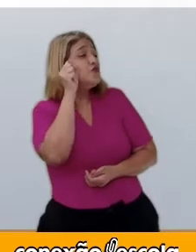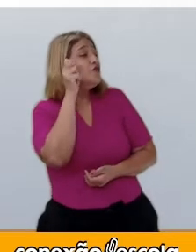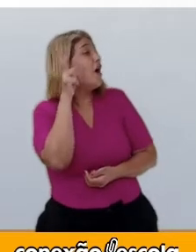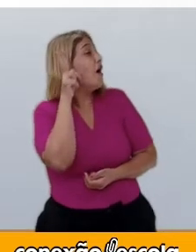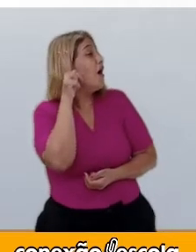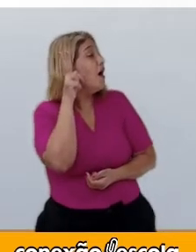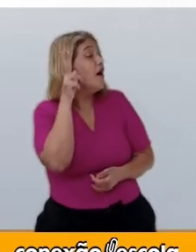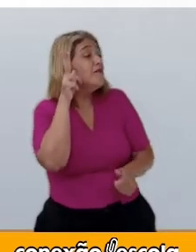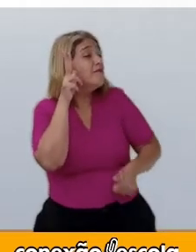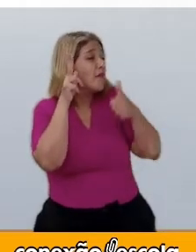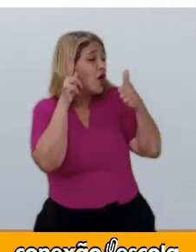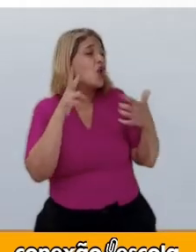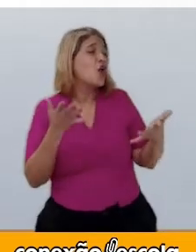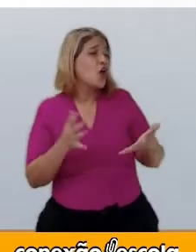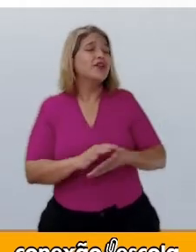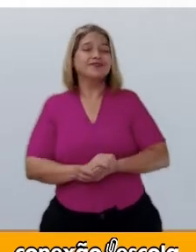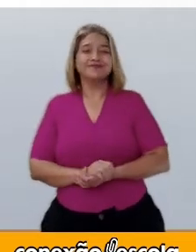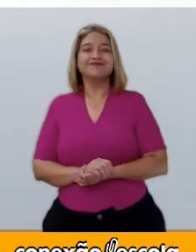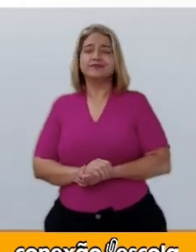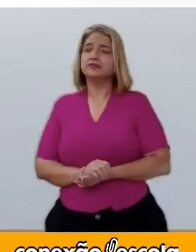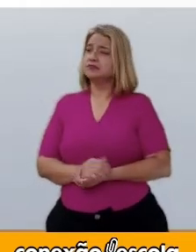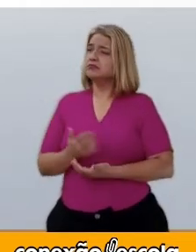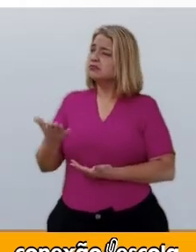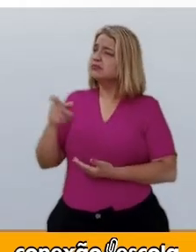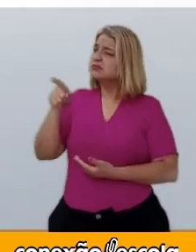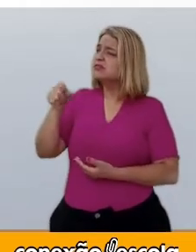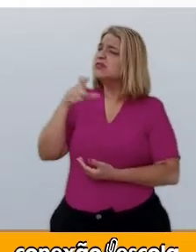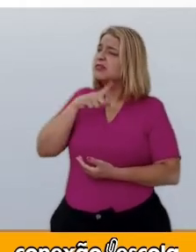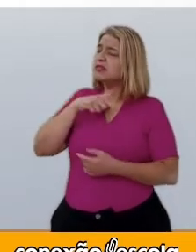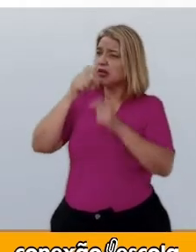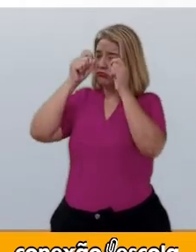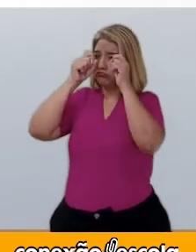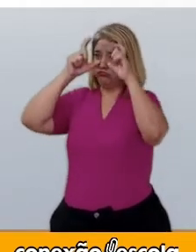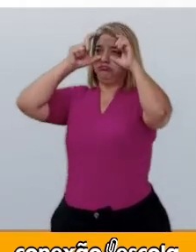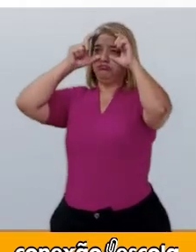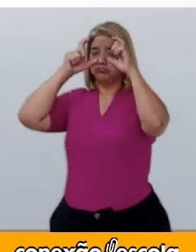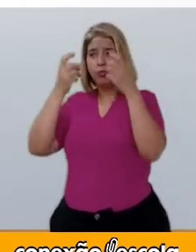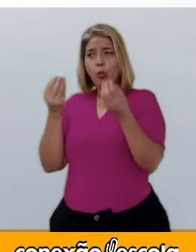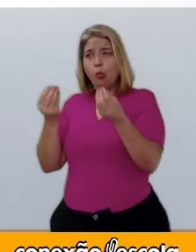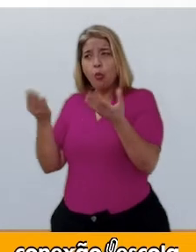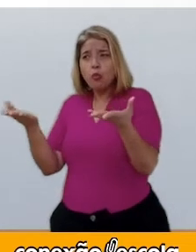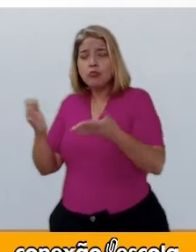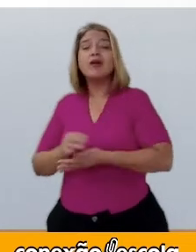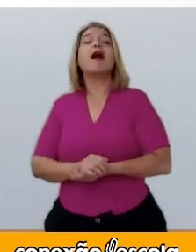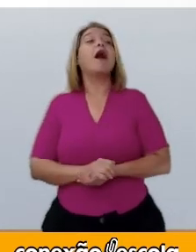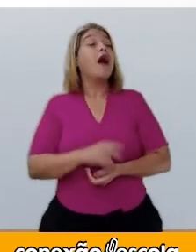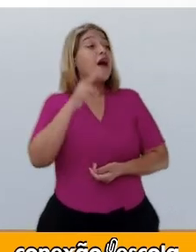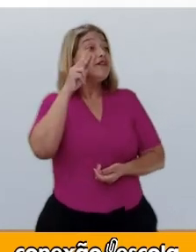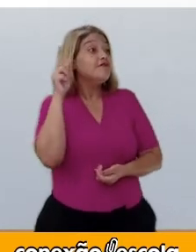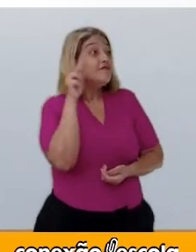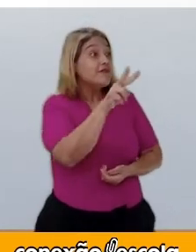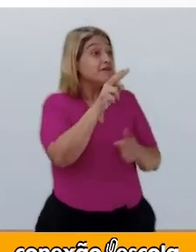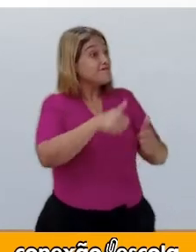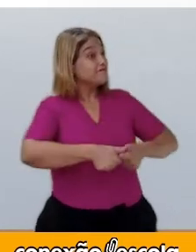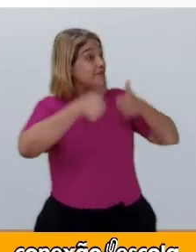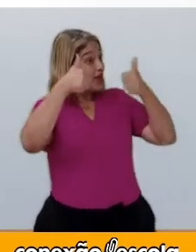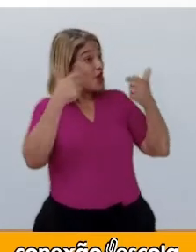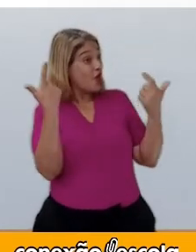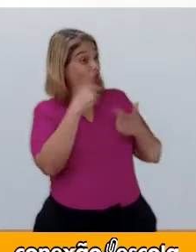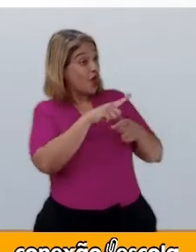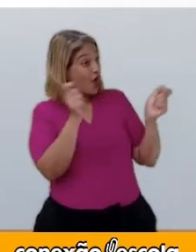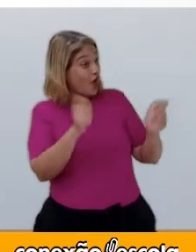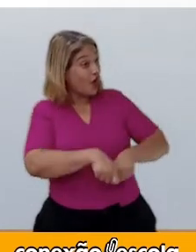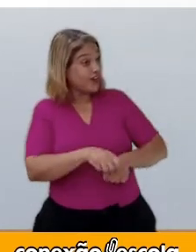netinha. Vovó, que olhos grandes você tem? São para te enxergar melhor, minha